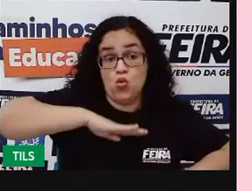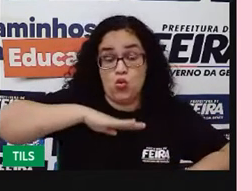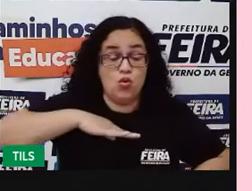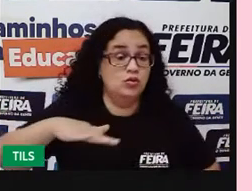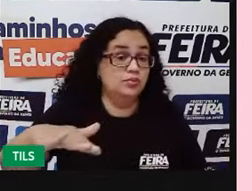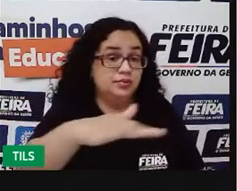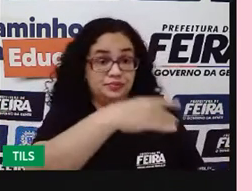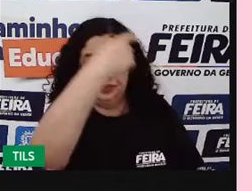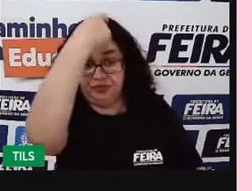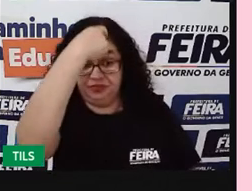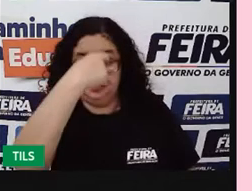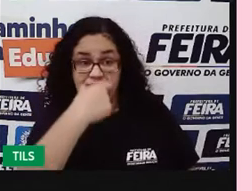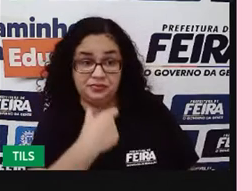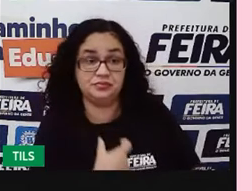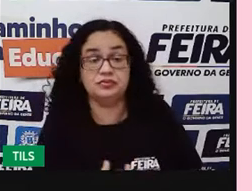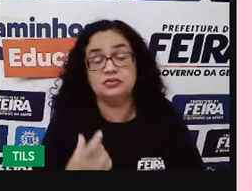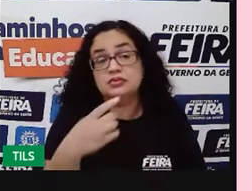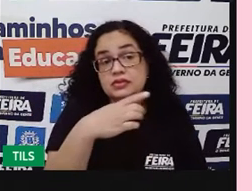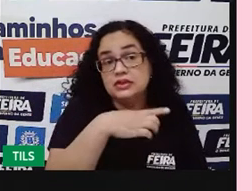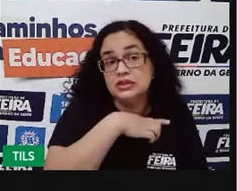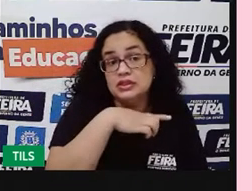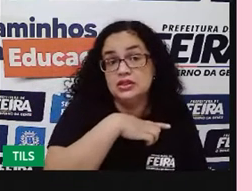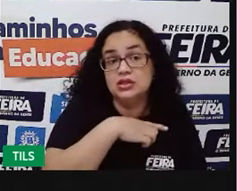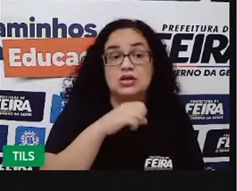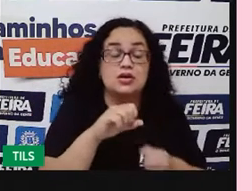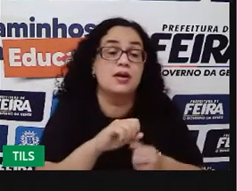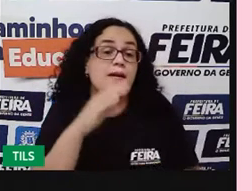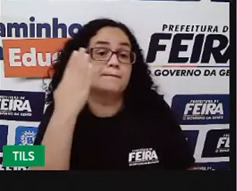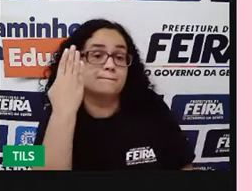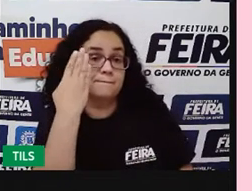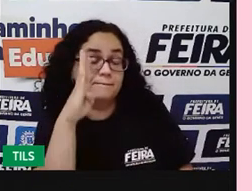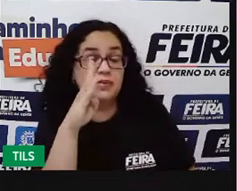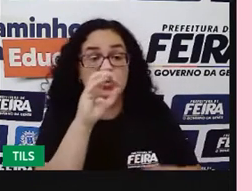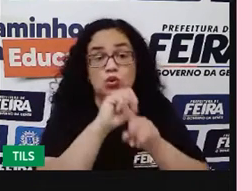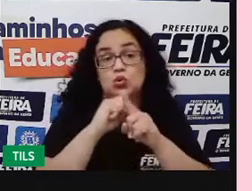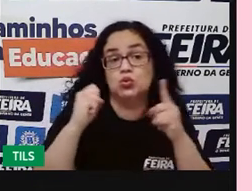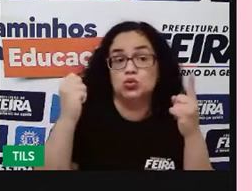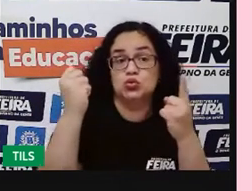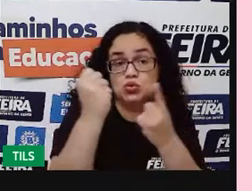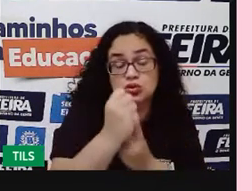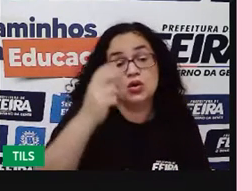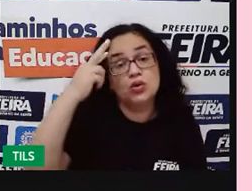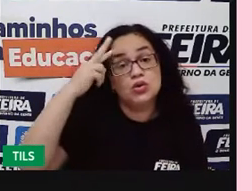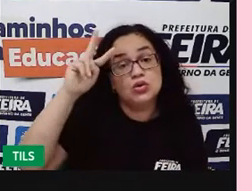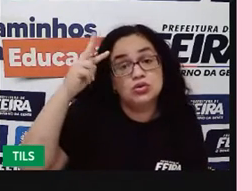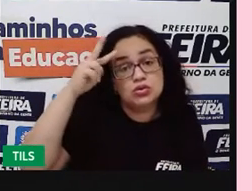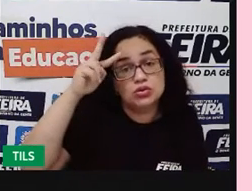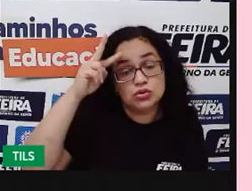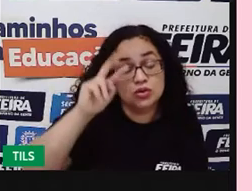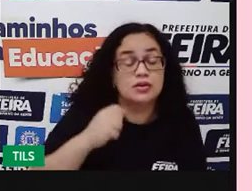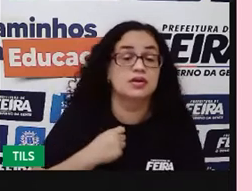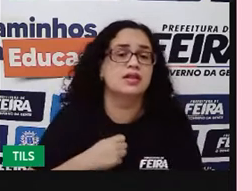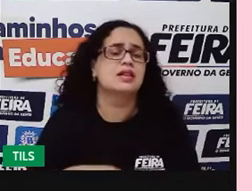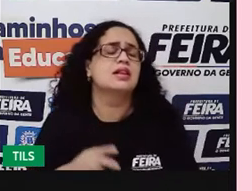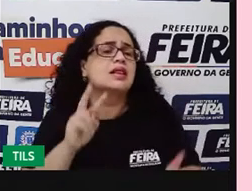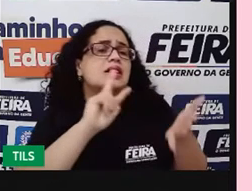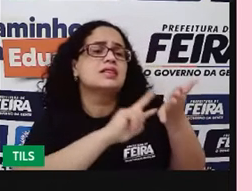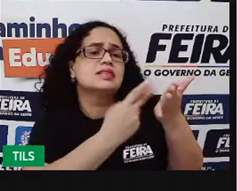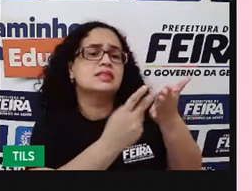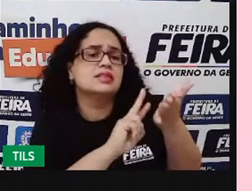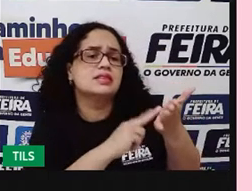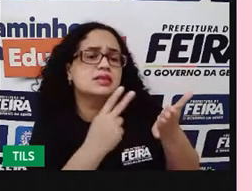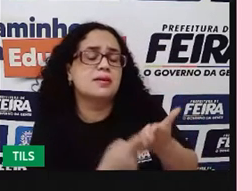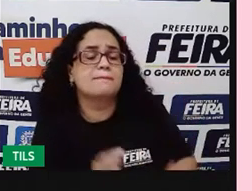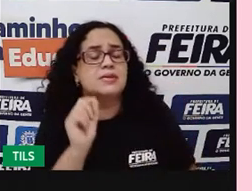individual, que é resultado de uma construção biológica, social e histórica, e interpretar as